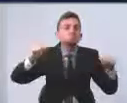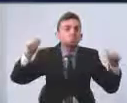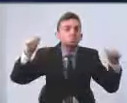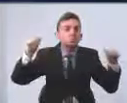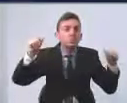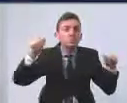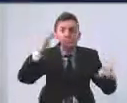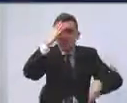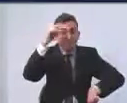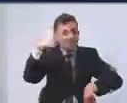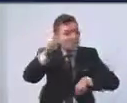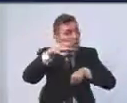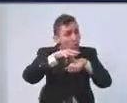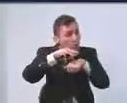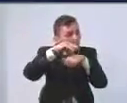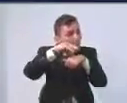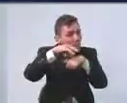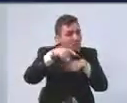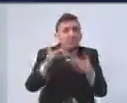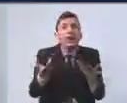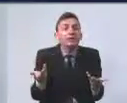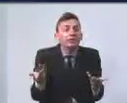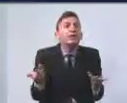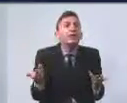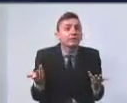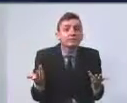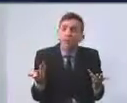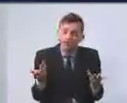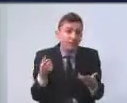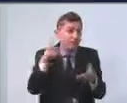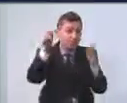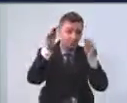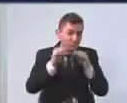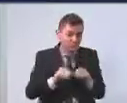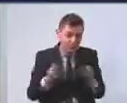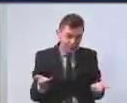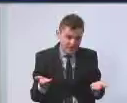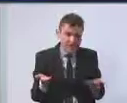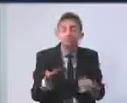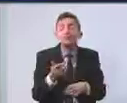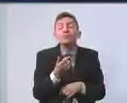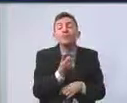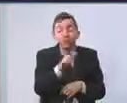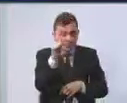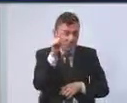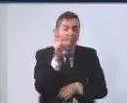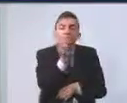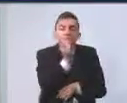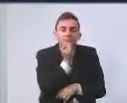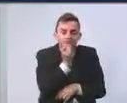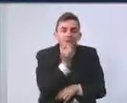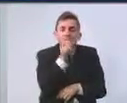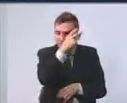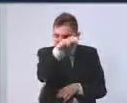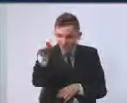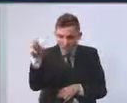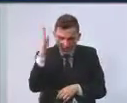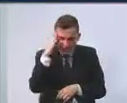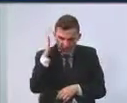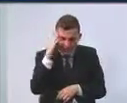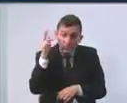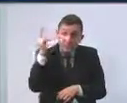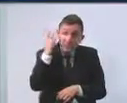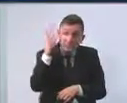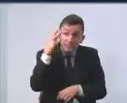seres humanas, elas vão para algum lugar. Outra informação importante, vocês sabiam que a cidade de São Paulo,